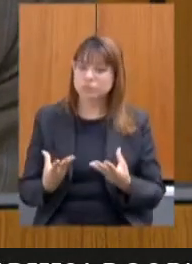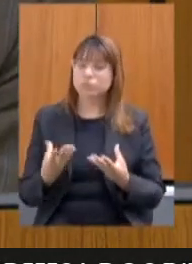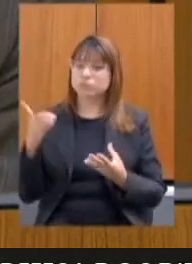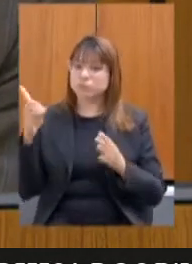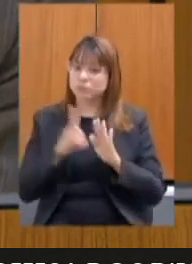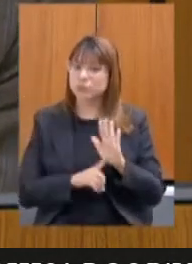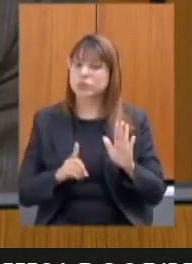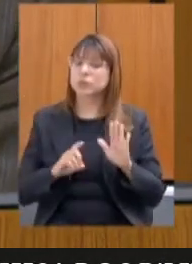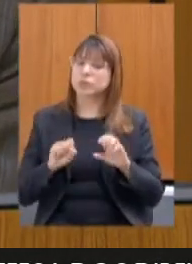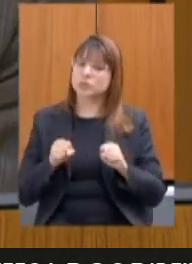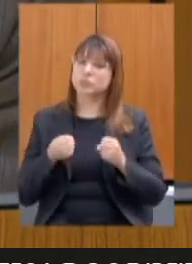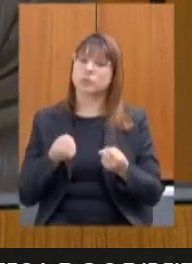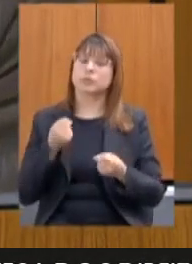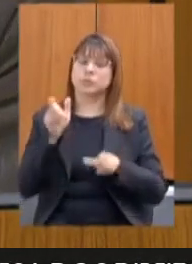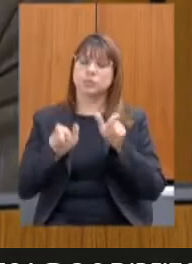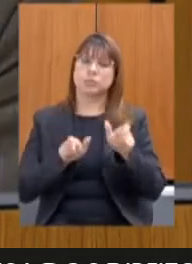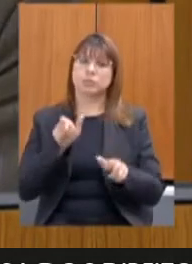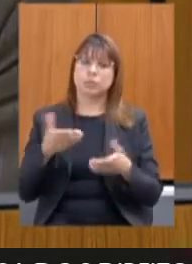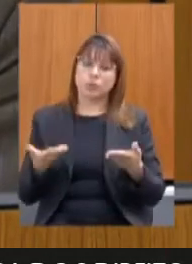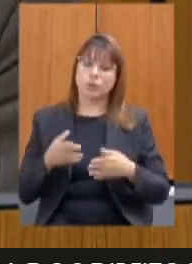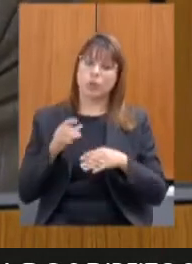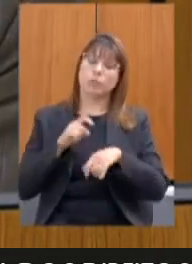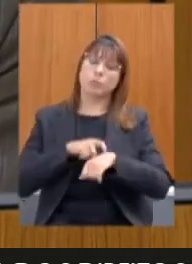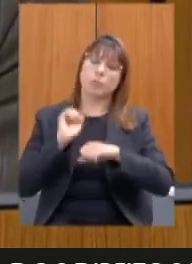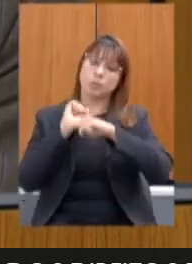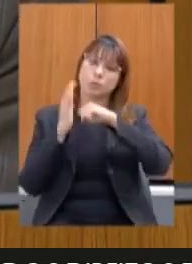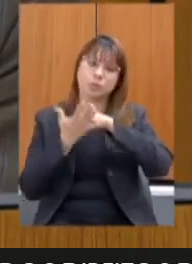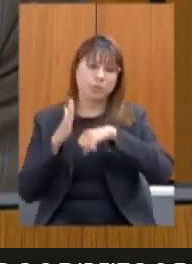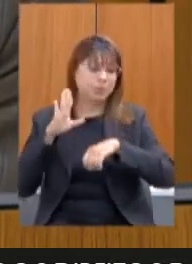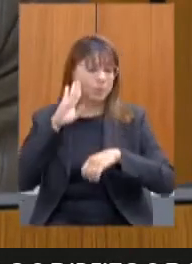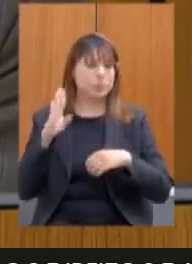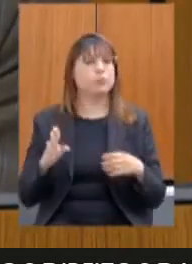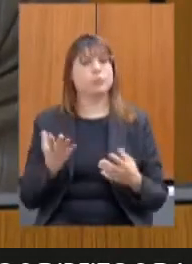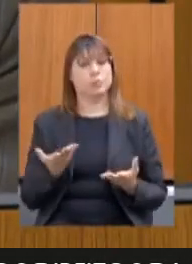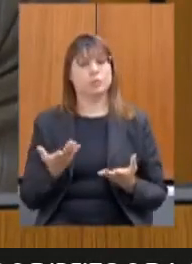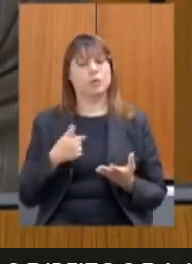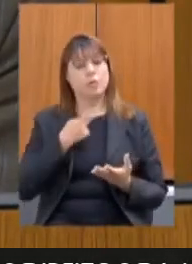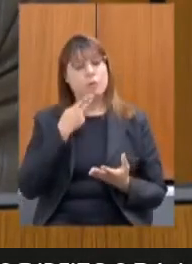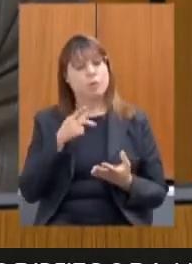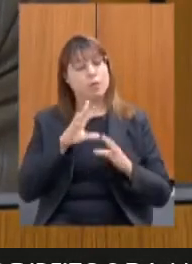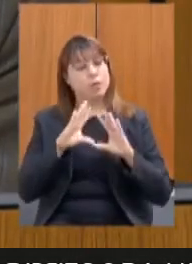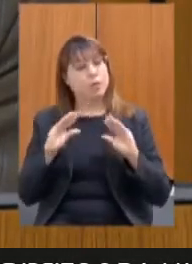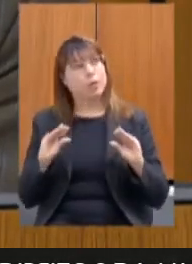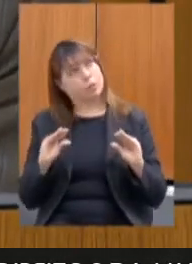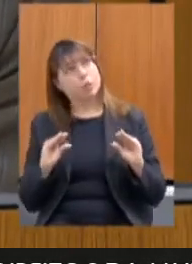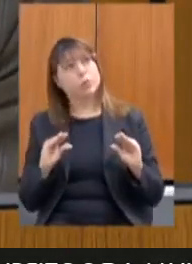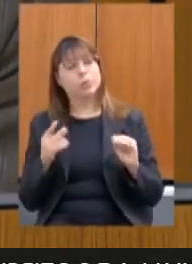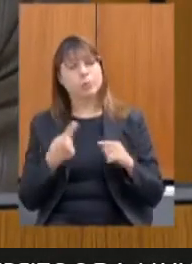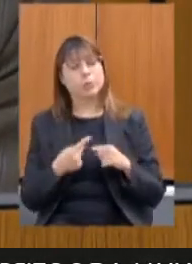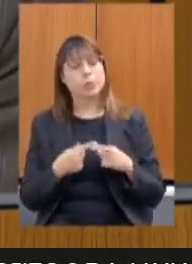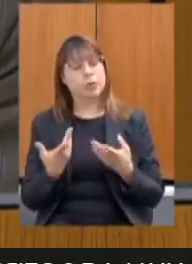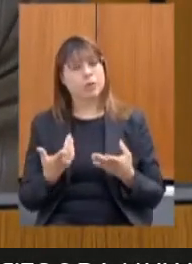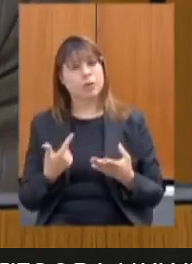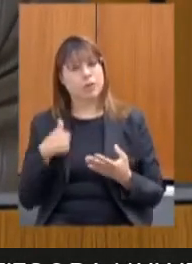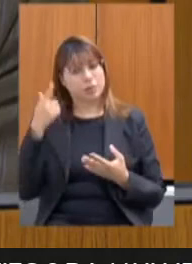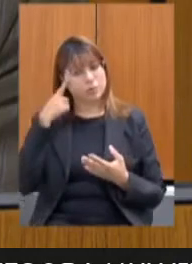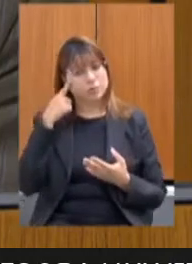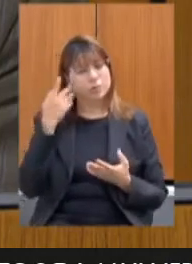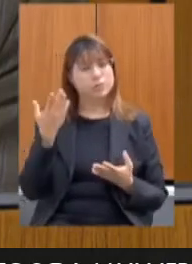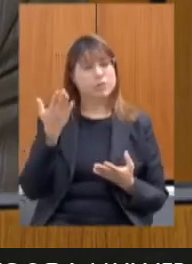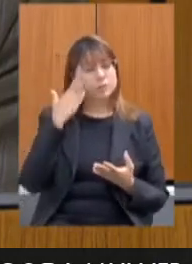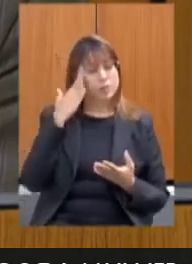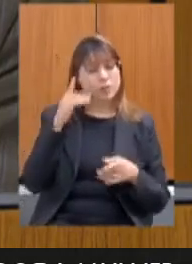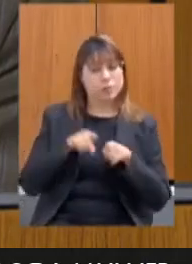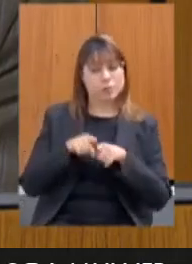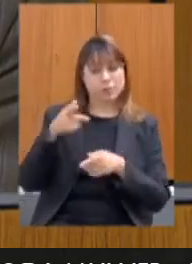momento de pandemia isso se torna mais fundamental eu falo isso com muita tranquilidade porque eu sei o que sofre também os secretários e